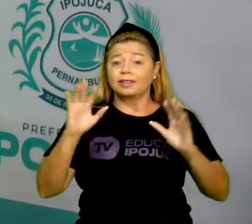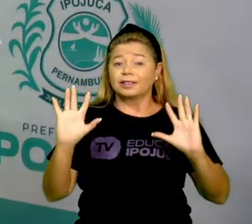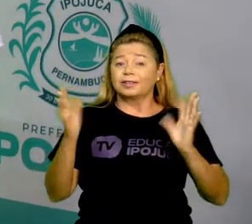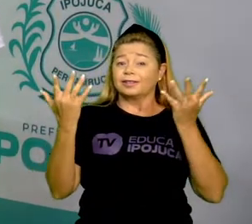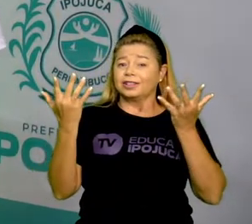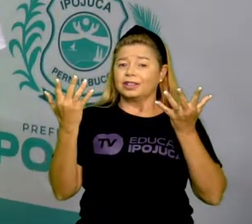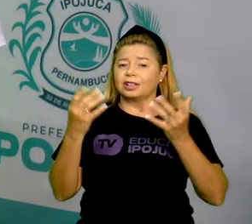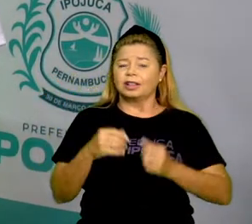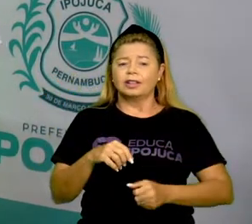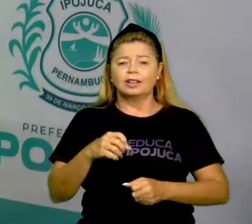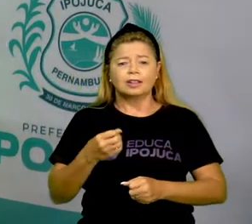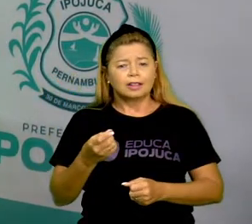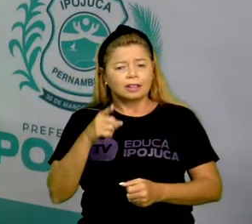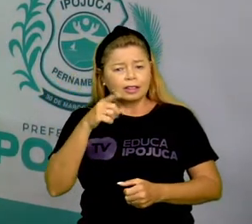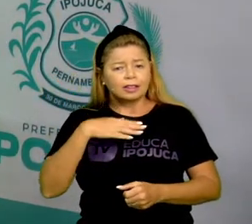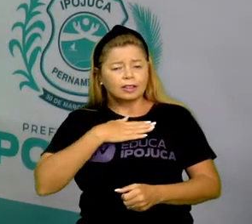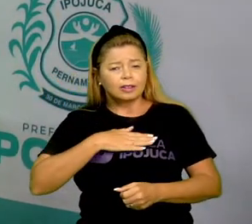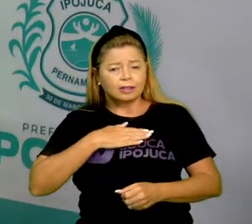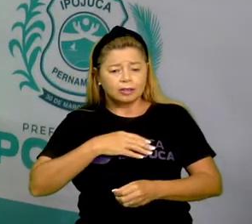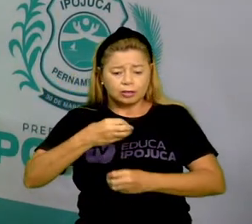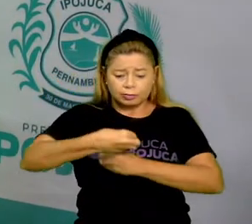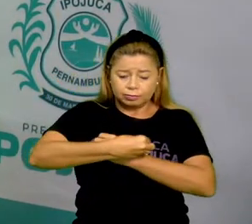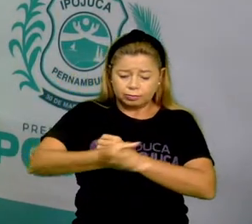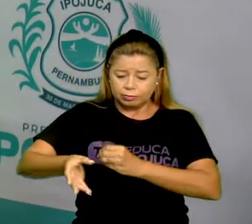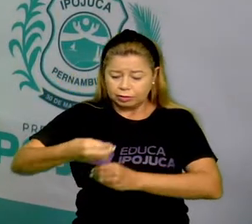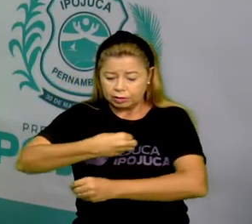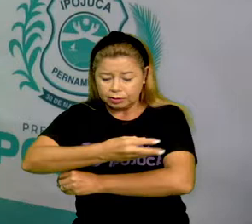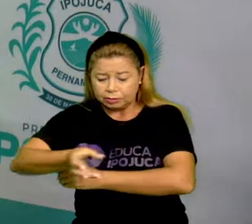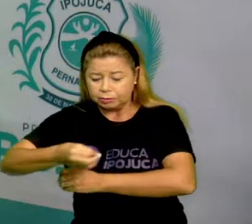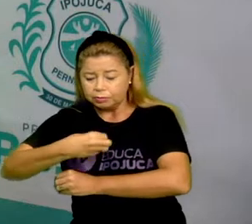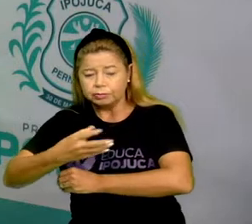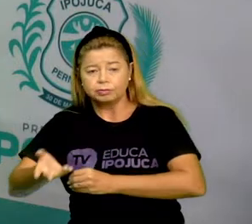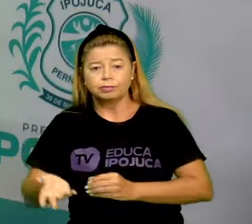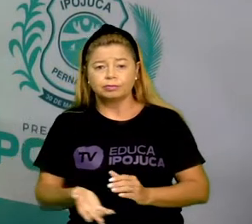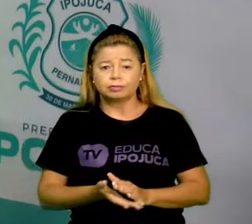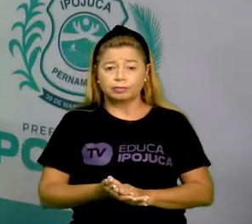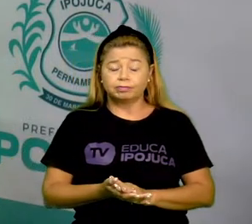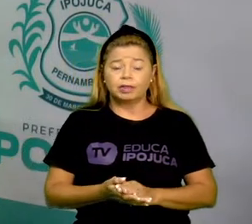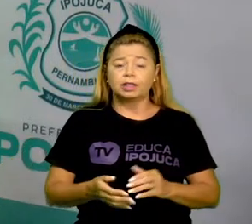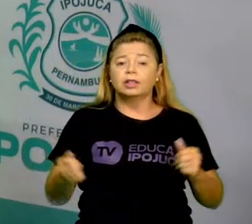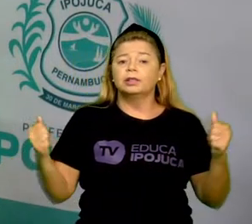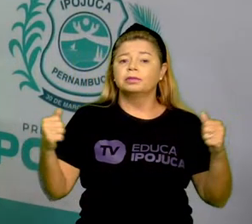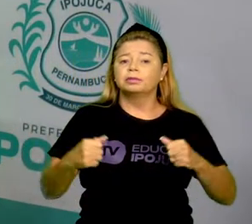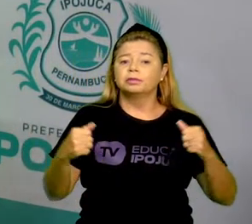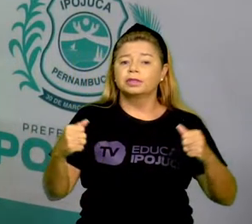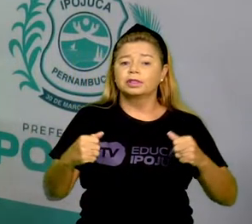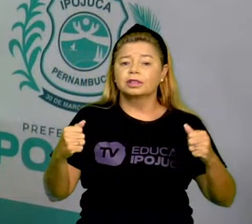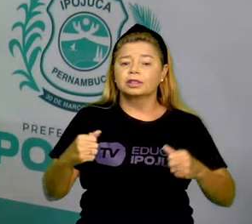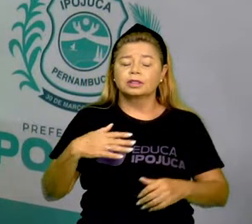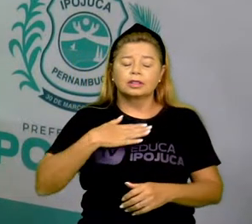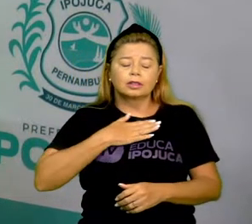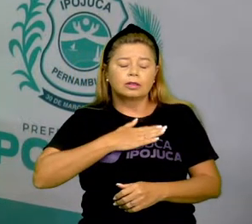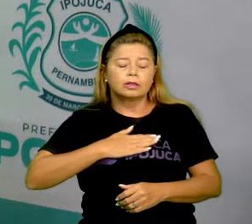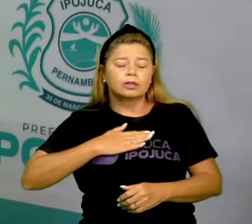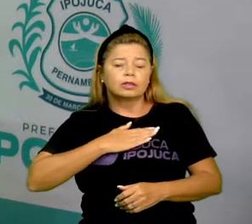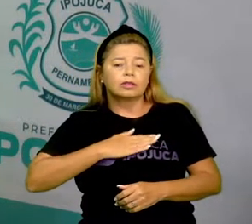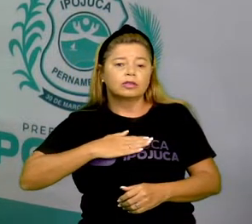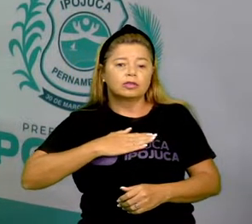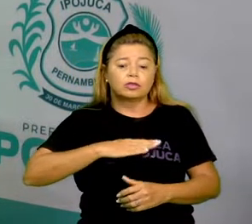plantar? Então, nós precisamos gostar desse planeta e cuidar bem dele para